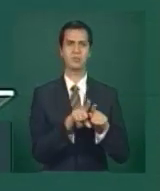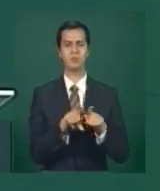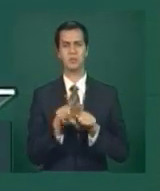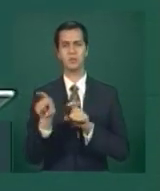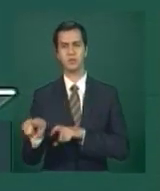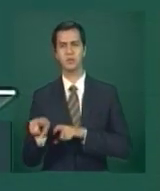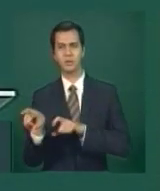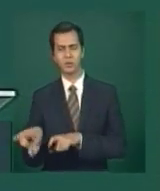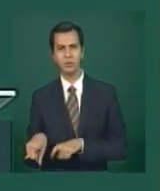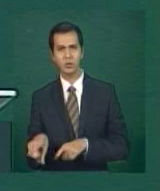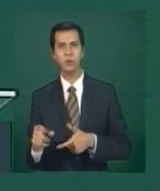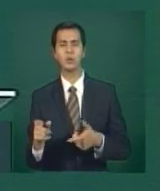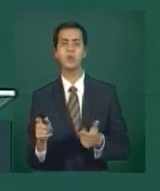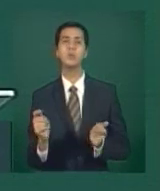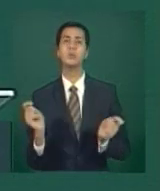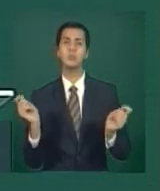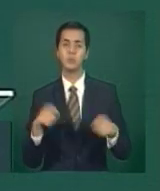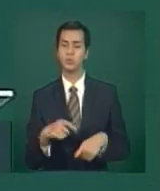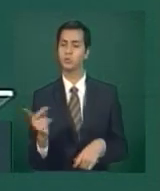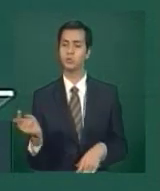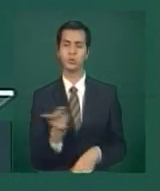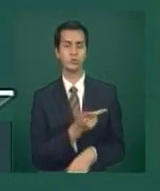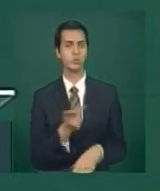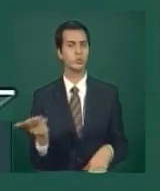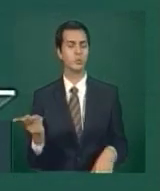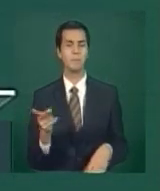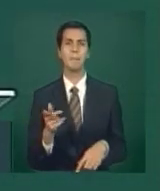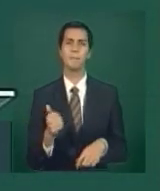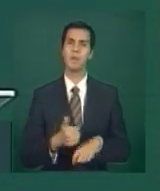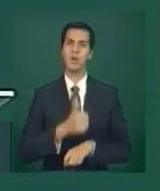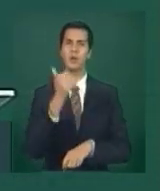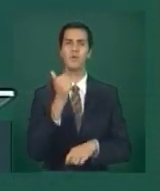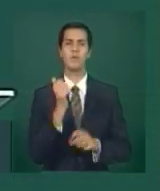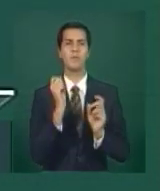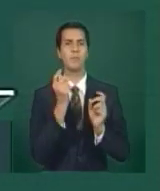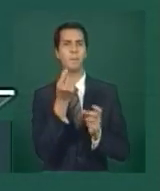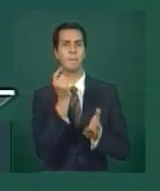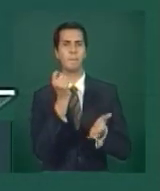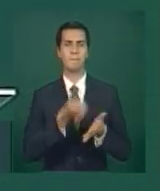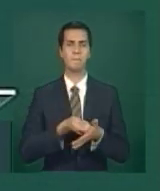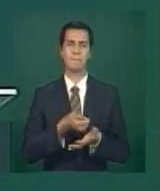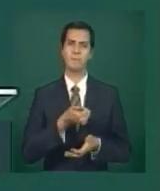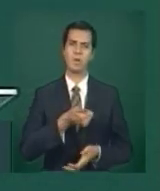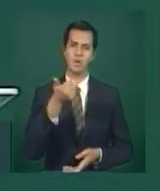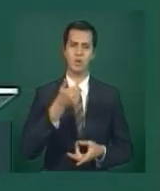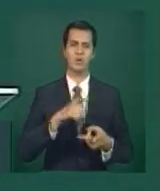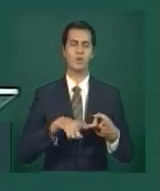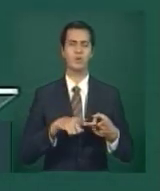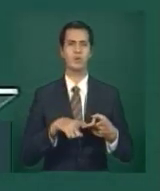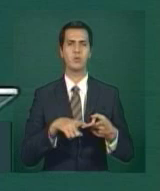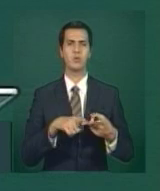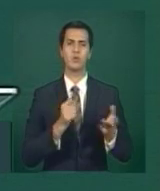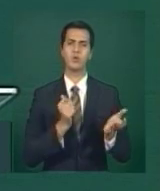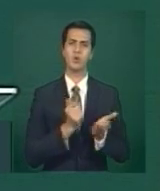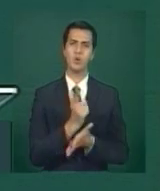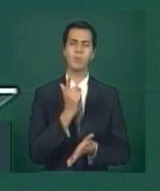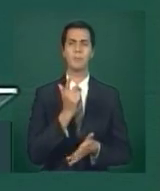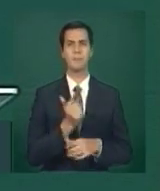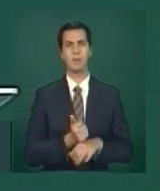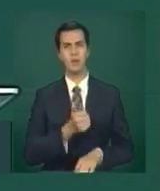tenham acesso a melhores preços, tenham acesso a melhores condições de compra,